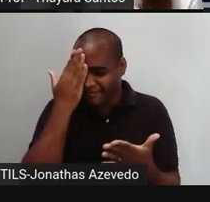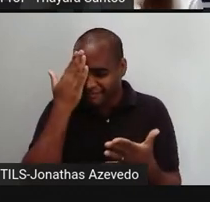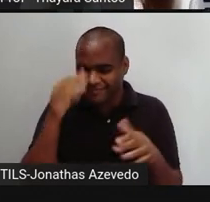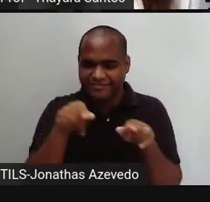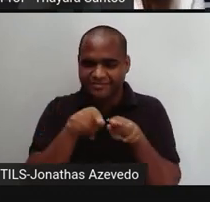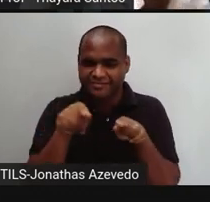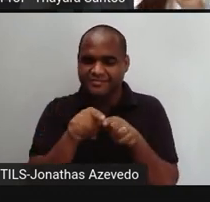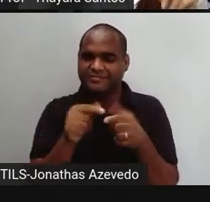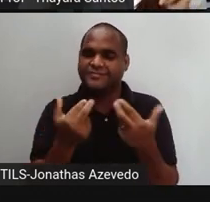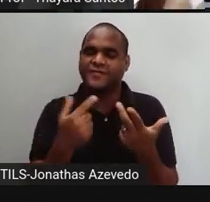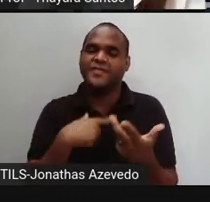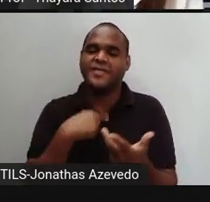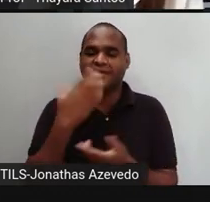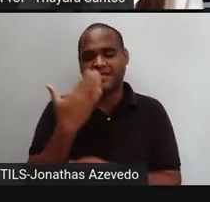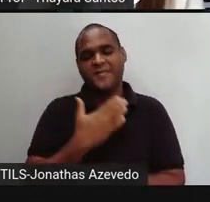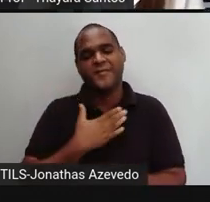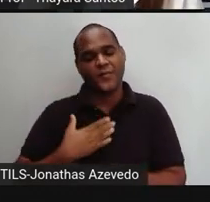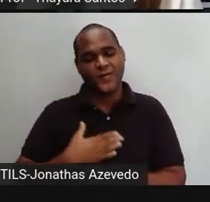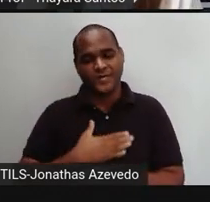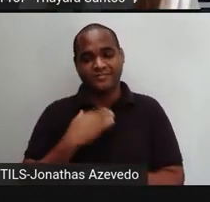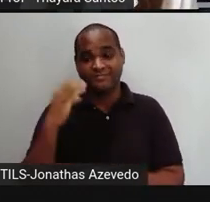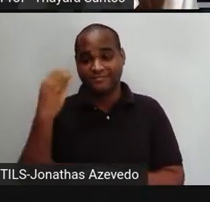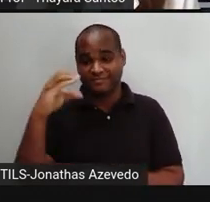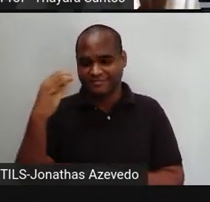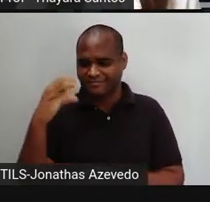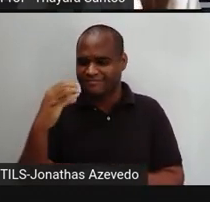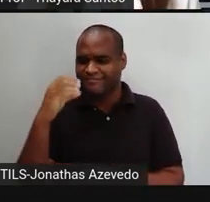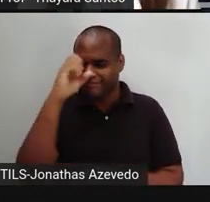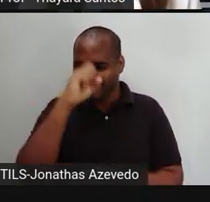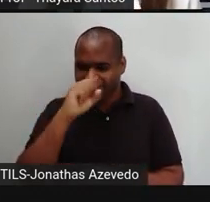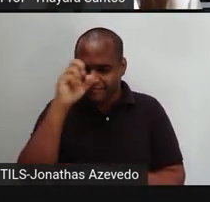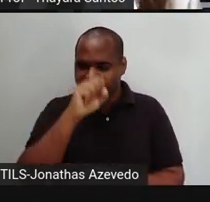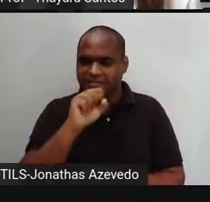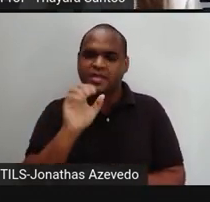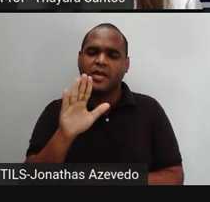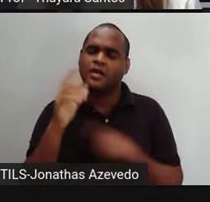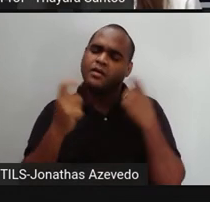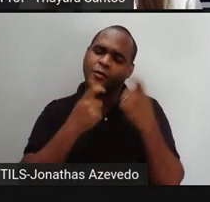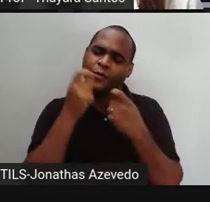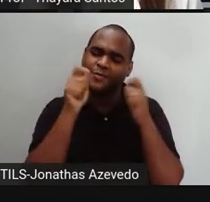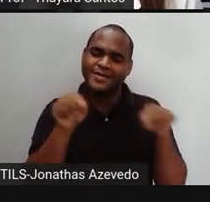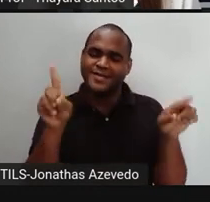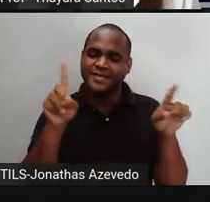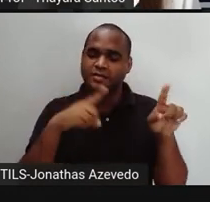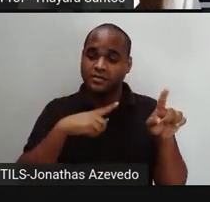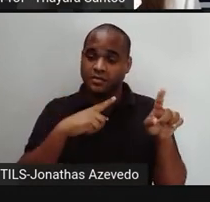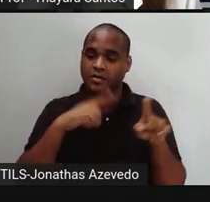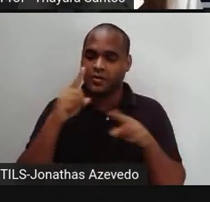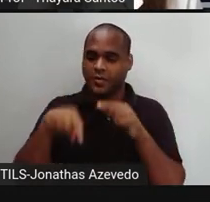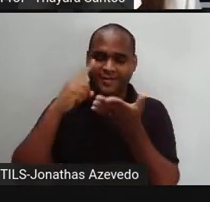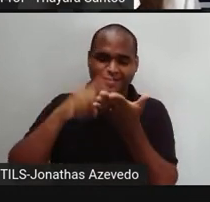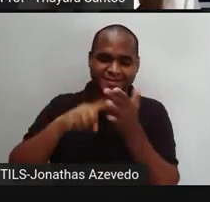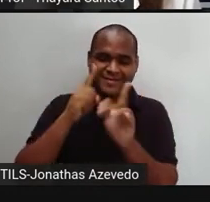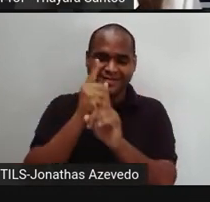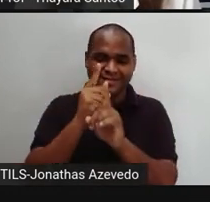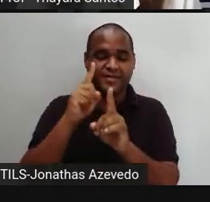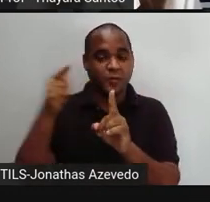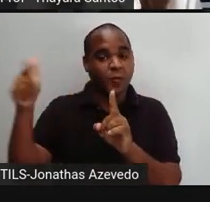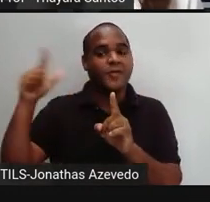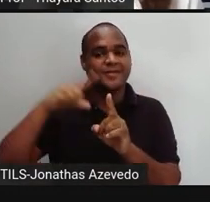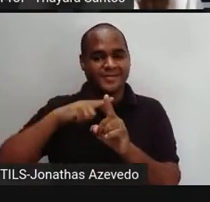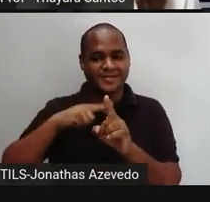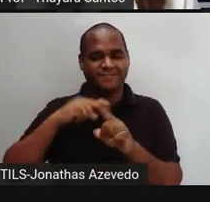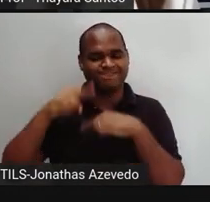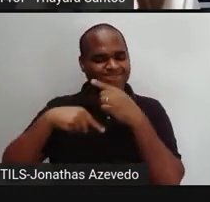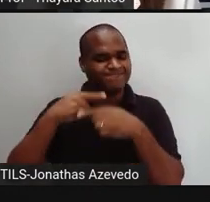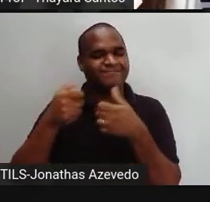ter saudade de mim que eu sei que vocês gostam das aulas de ciências mas não se preocupem que a gente já tem encontro marcado na nossa próxima aula que